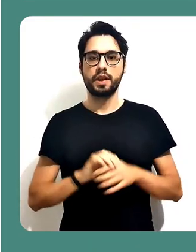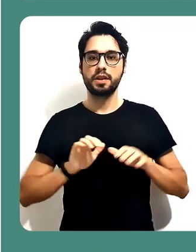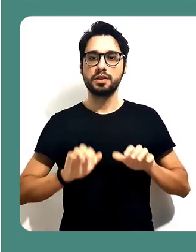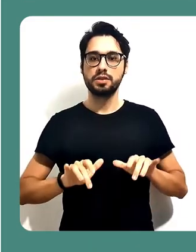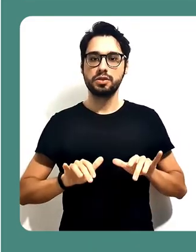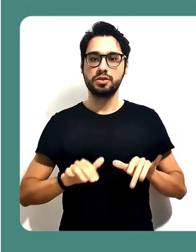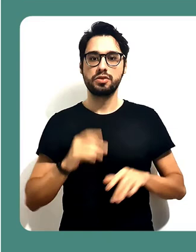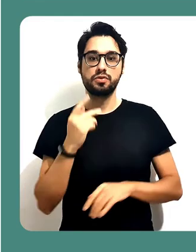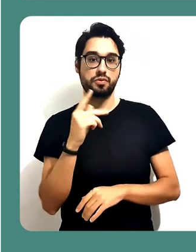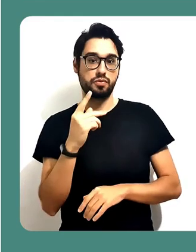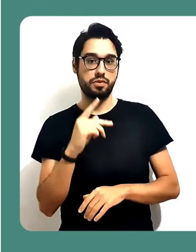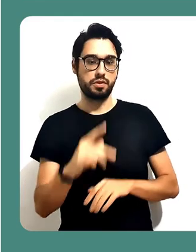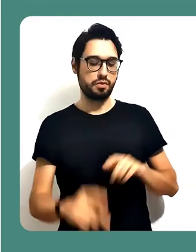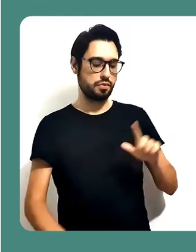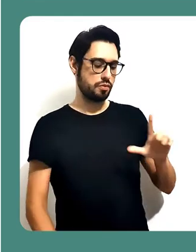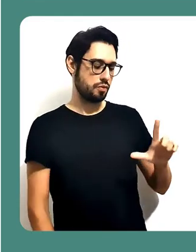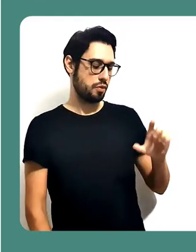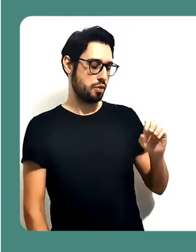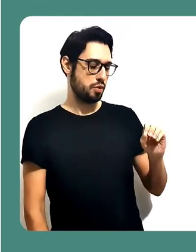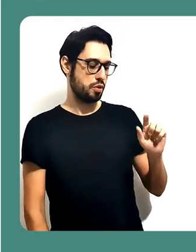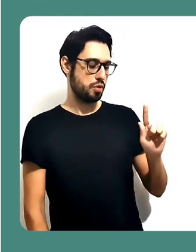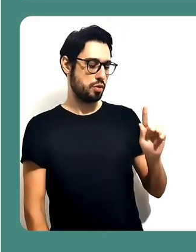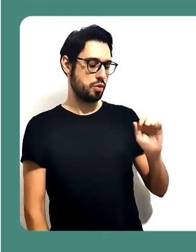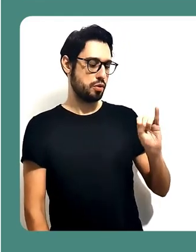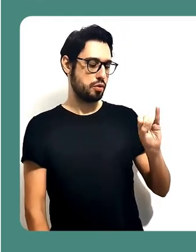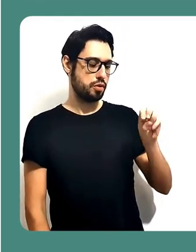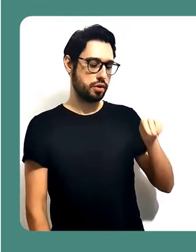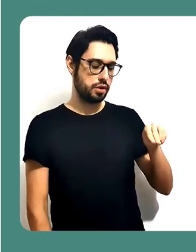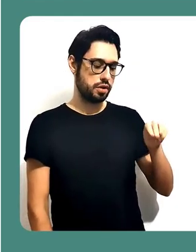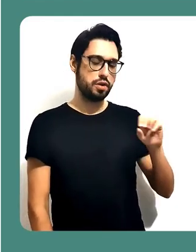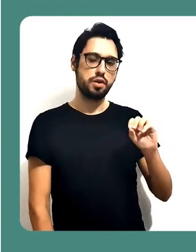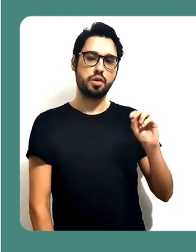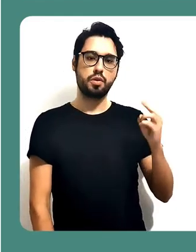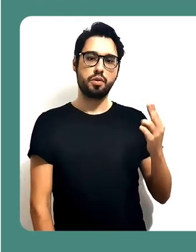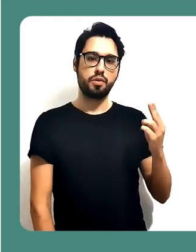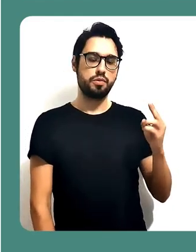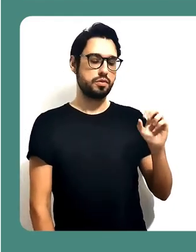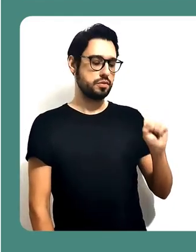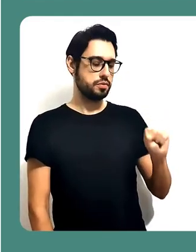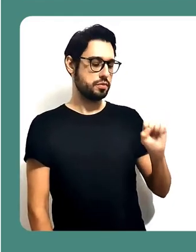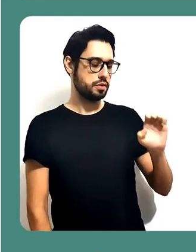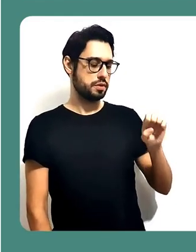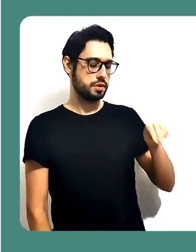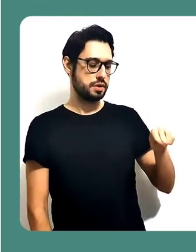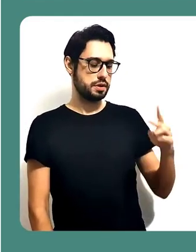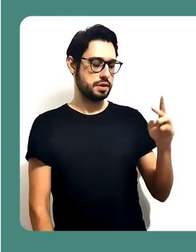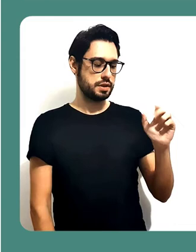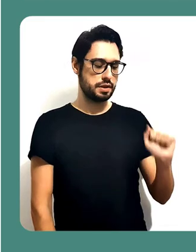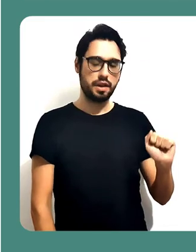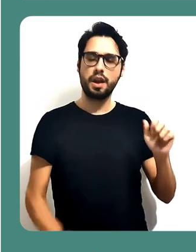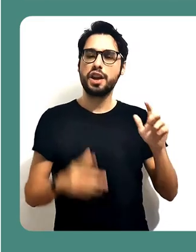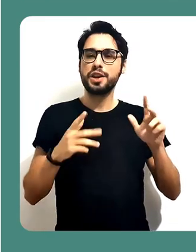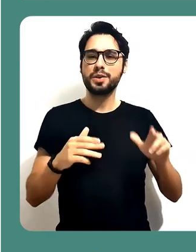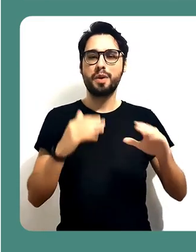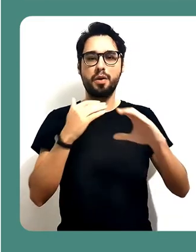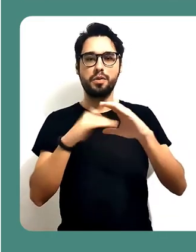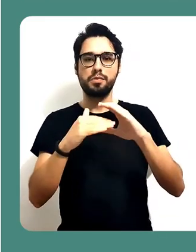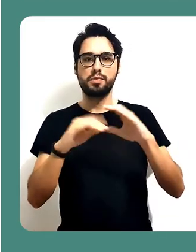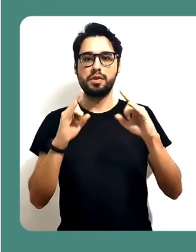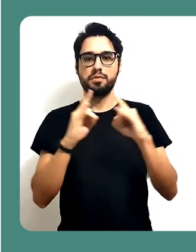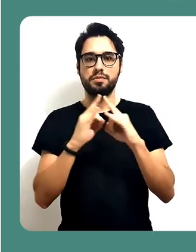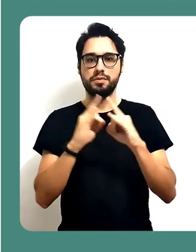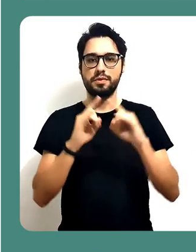Digite aqui o seu login e senha, o mesmo que você usa para acessar o seu e-mail. Então,